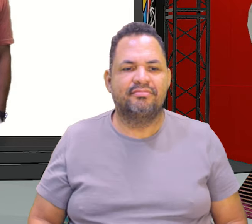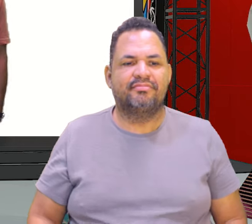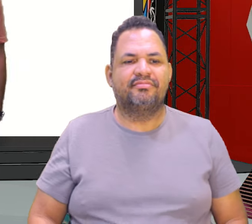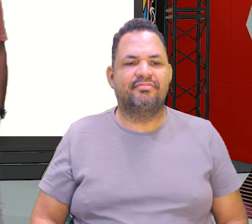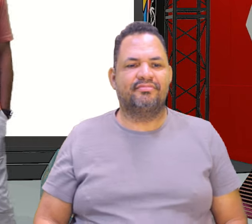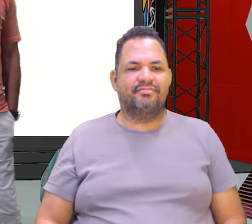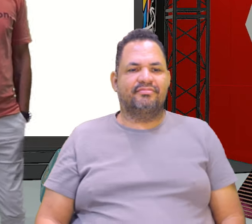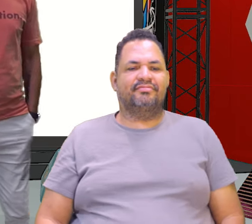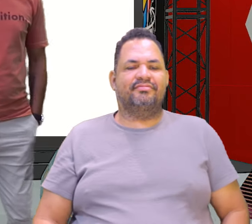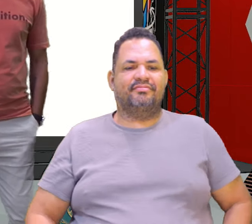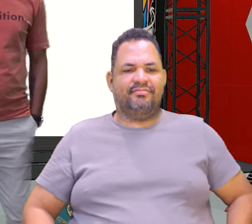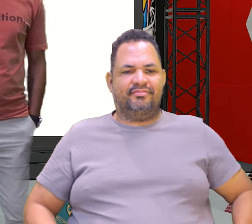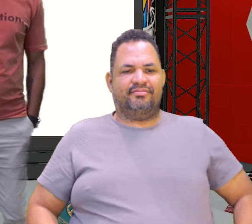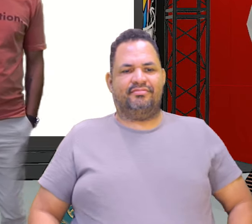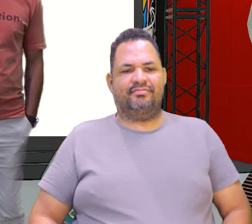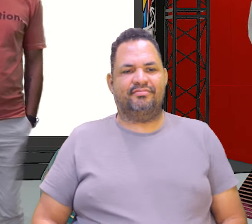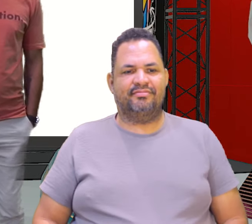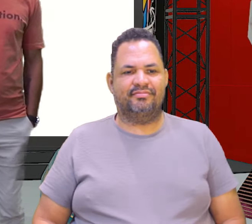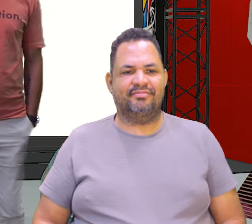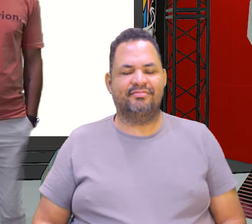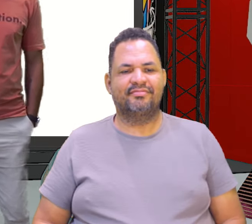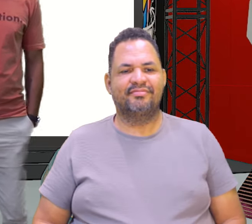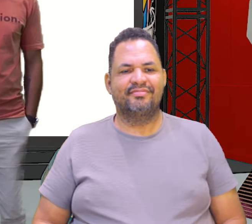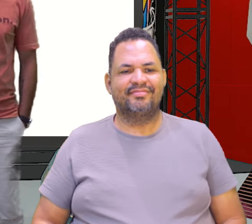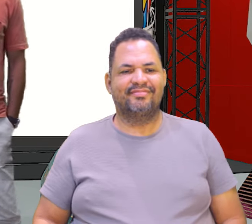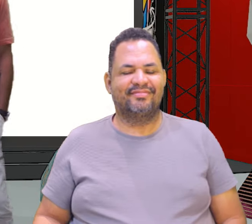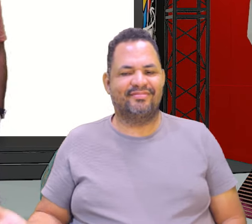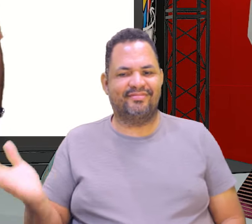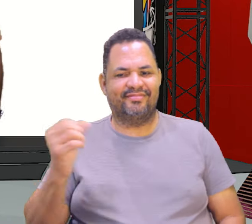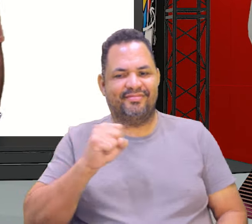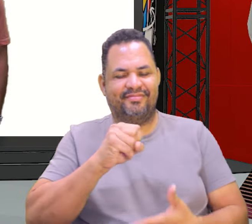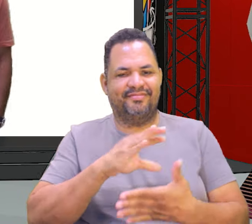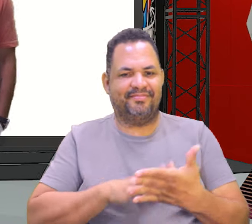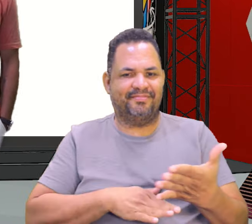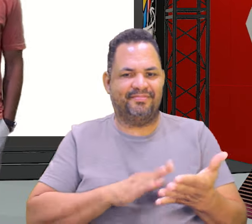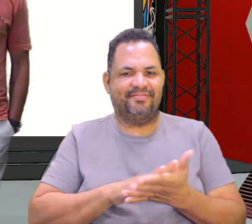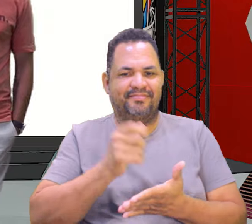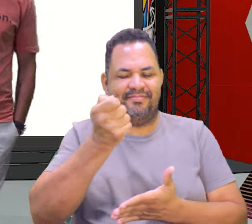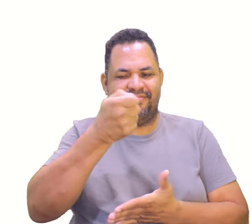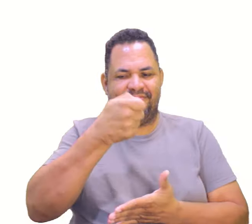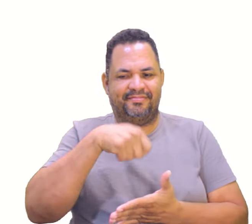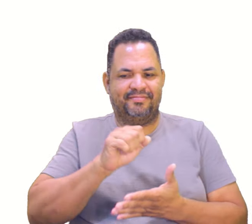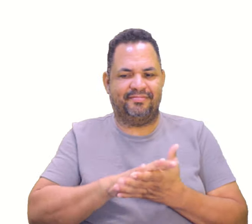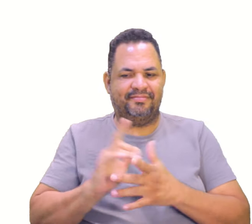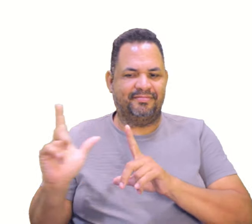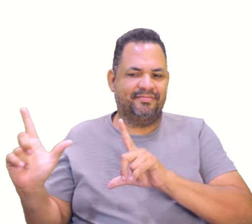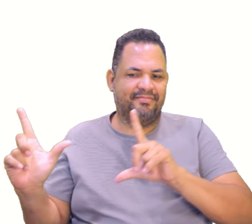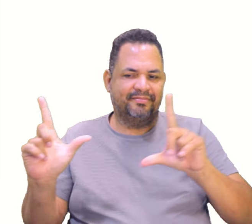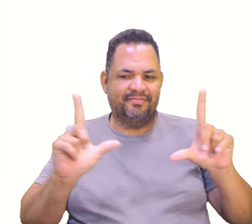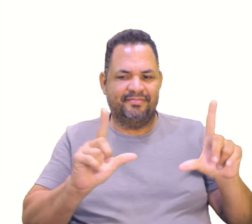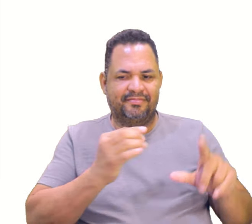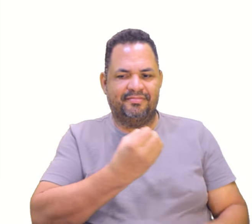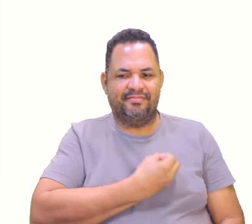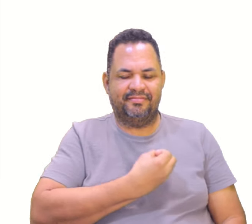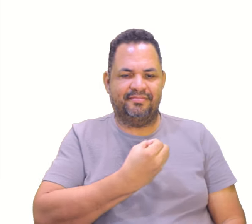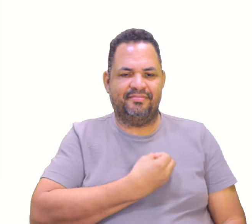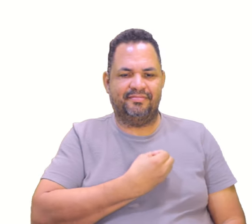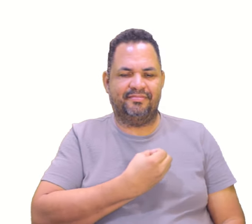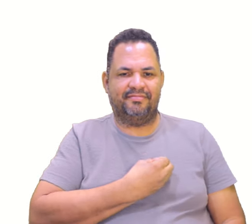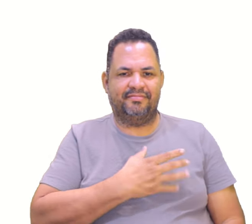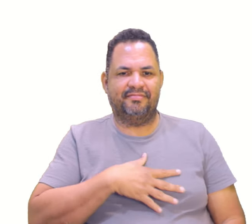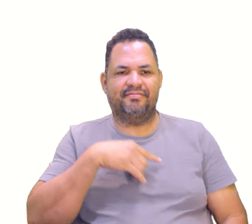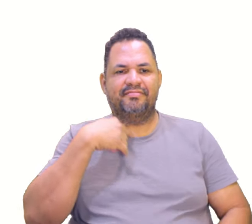Já fico, né? Tá, mas vamos ao assunto que interessa. Atividade de sala, vamos às correções. Na telinha, a questão de número um.